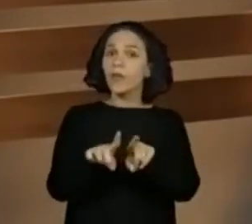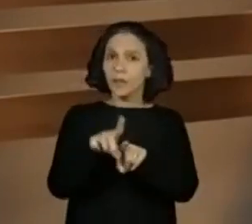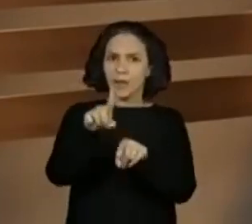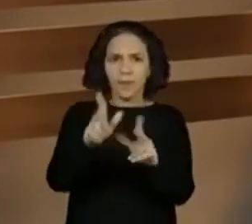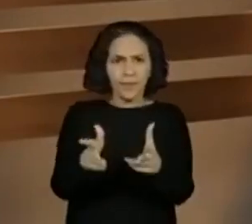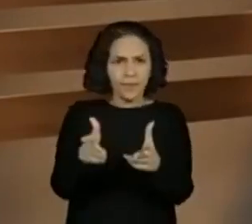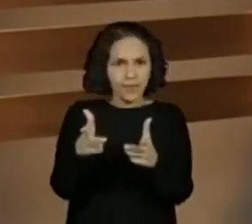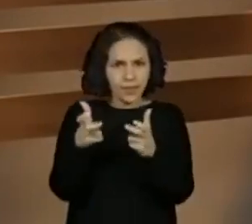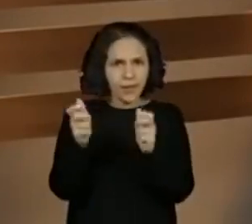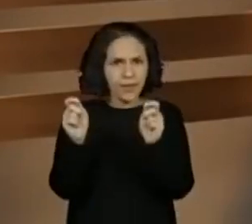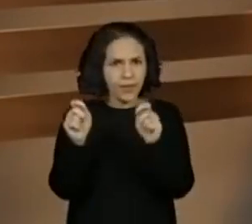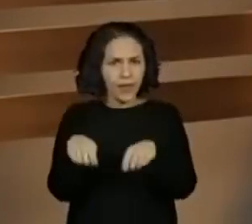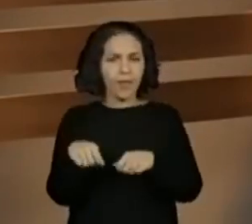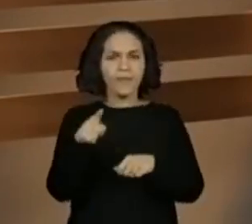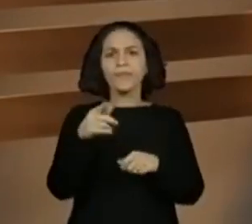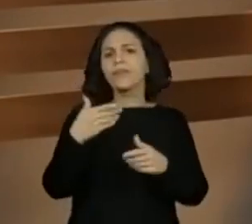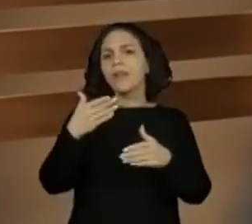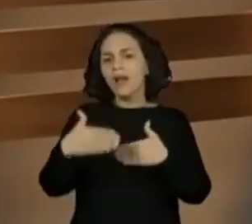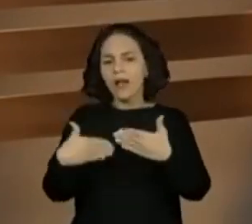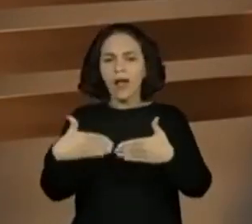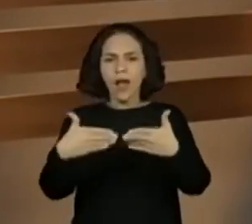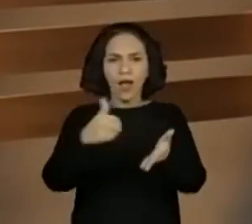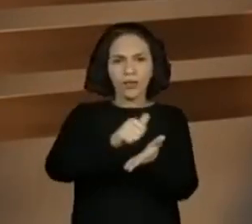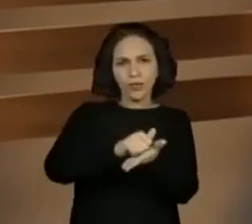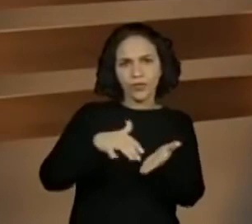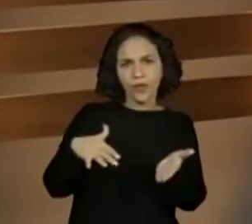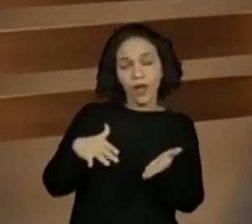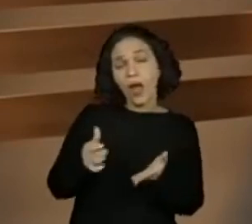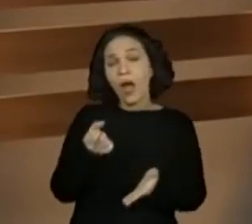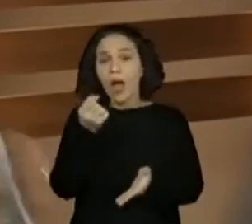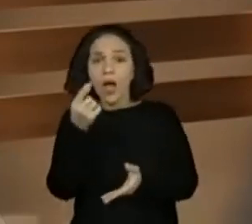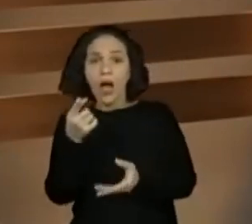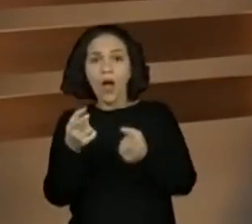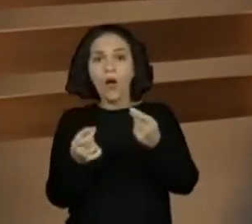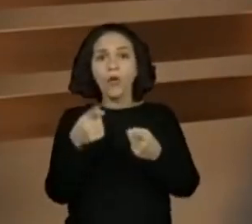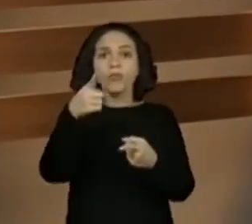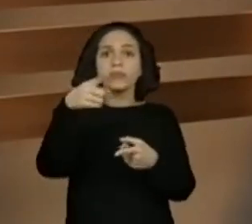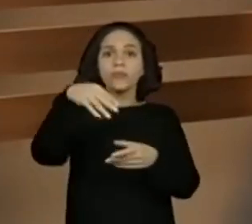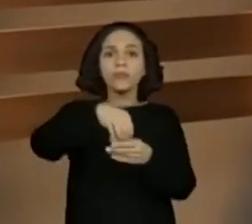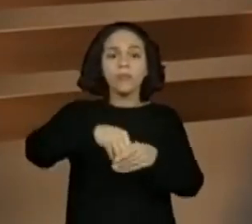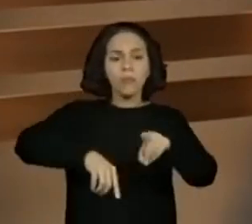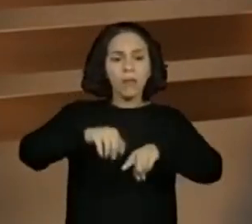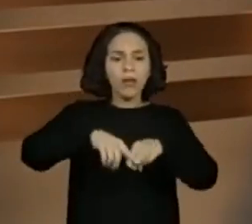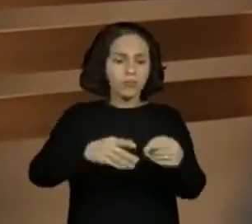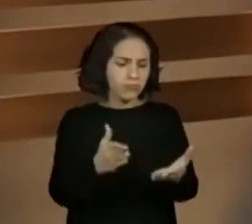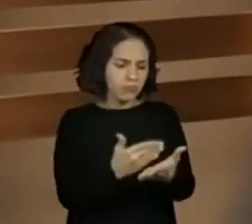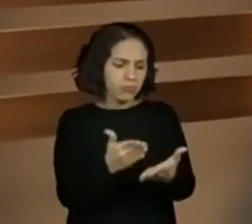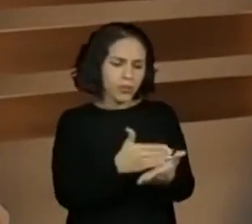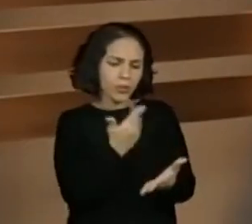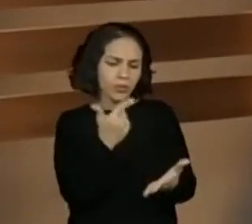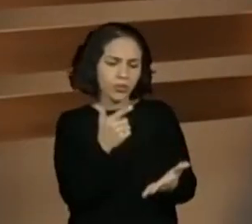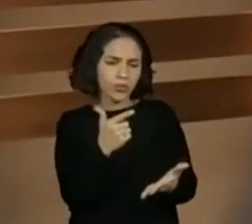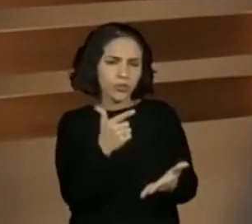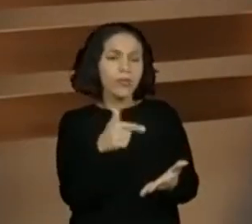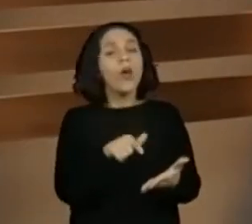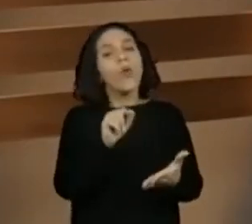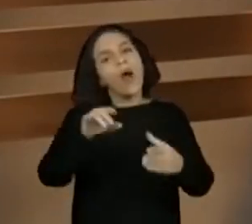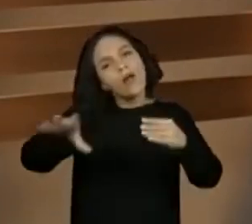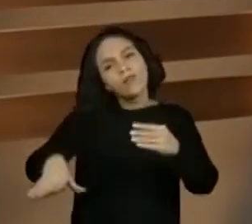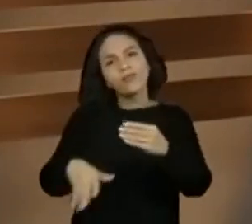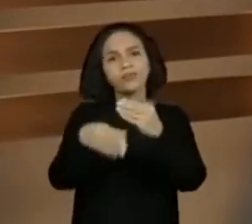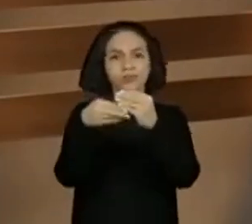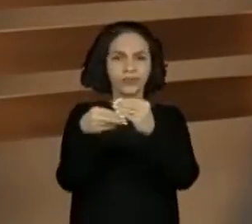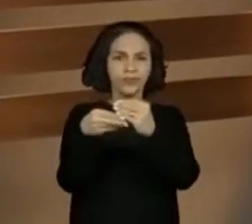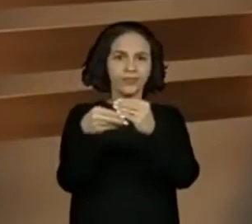perceber no decorrer das atividades que tem atividades que não estão no material, que foram atividades extras